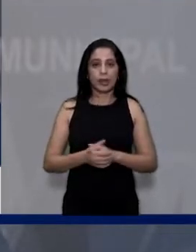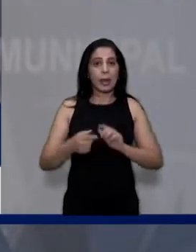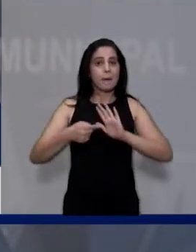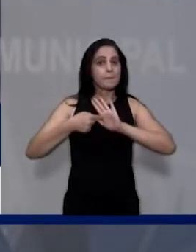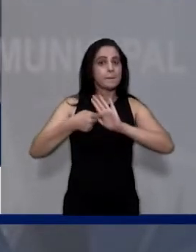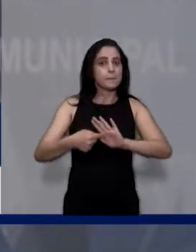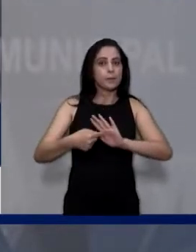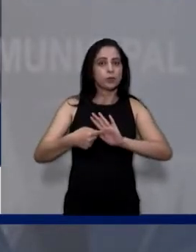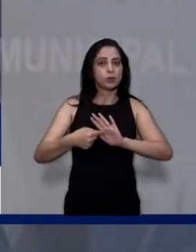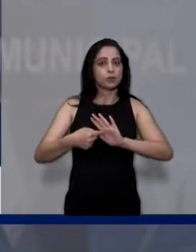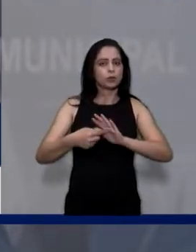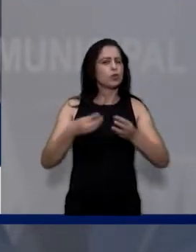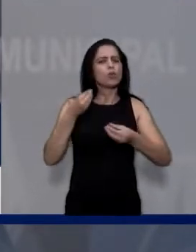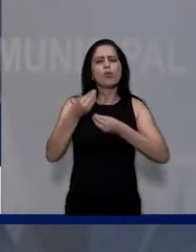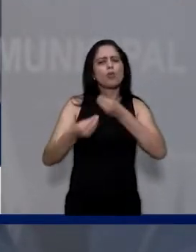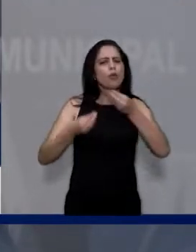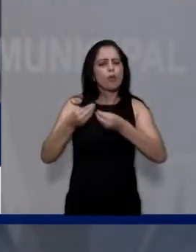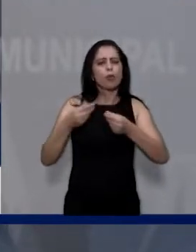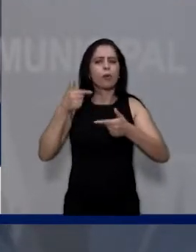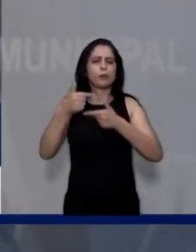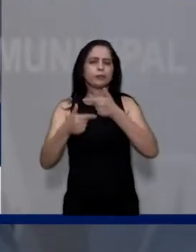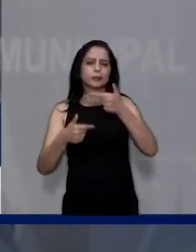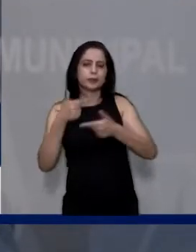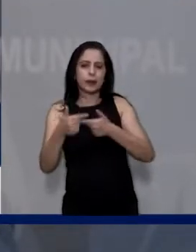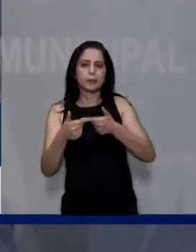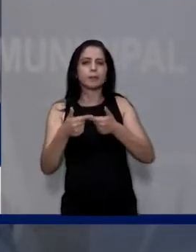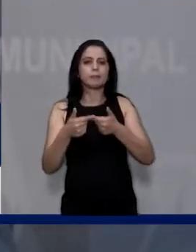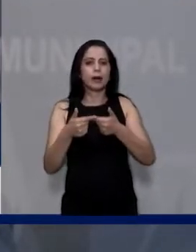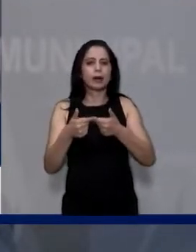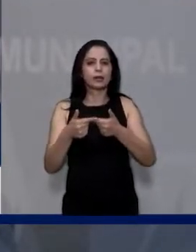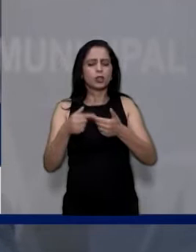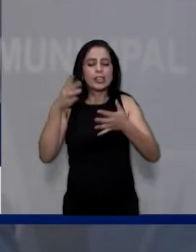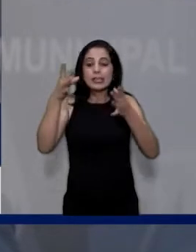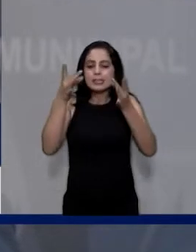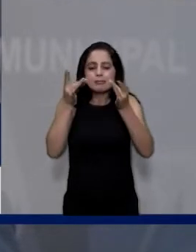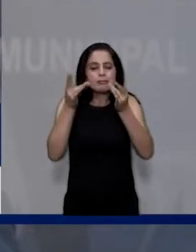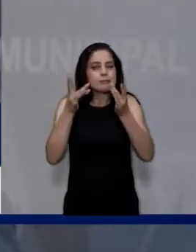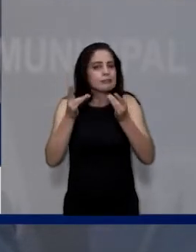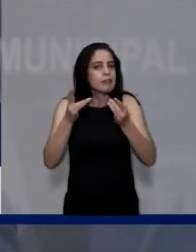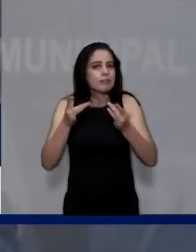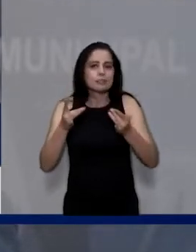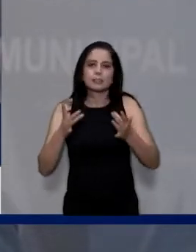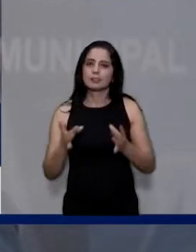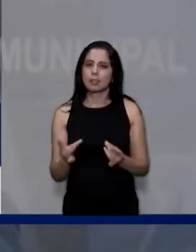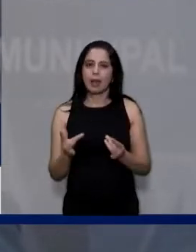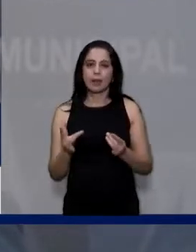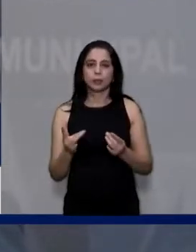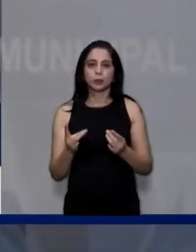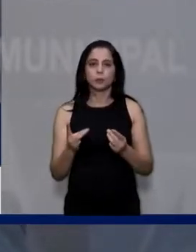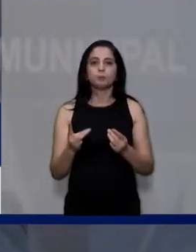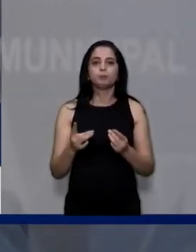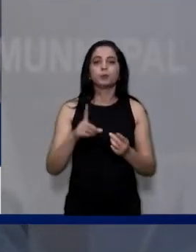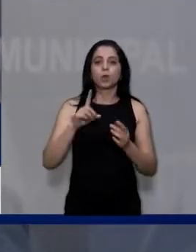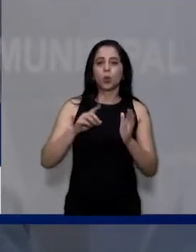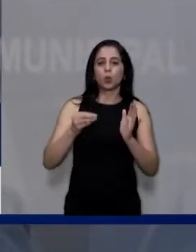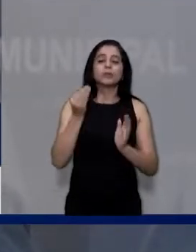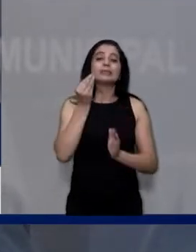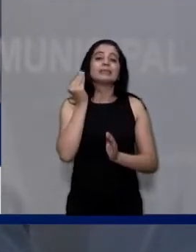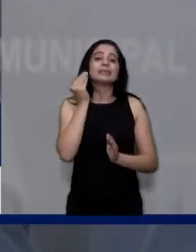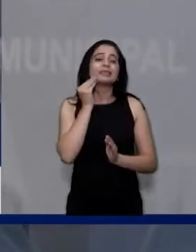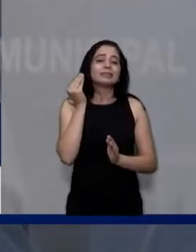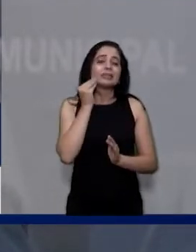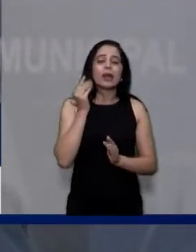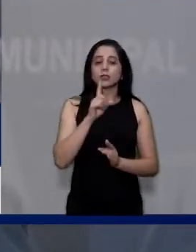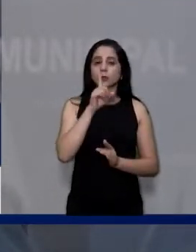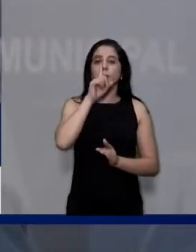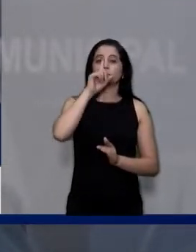vereadores como era o trabalho desde a chegada ao pronto-atendimento, a realização do teste rápido, para os pacientes